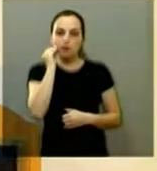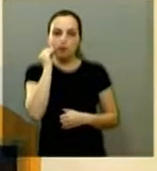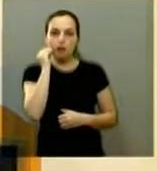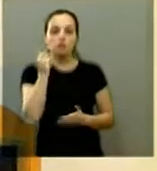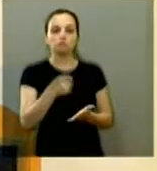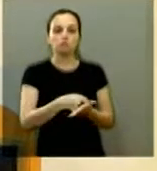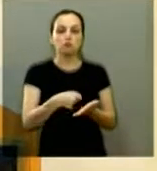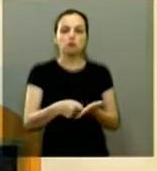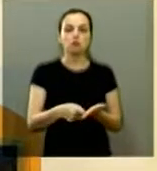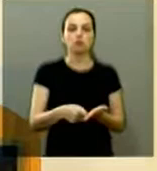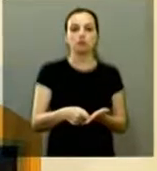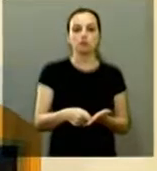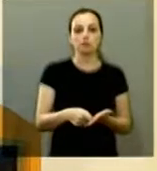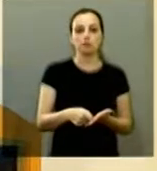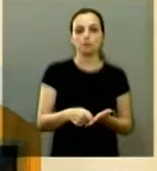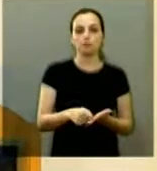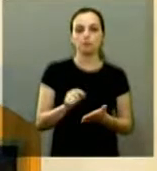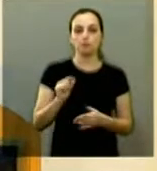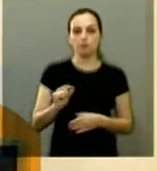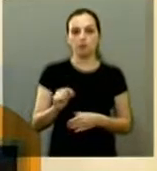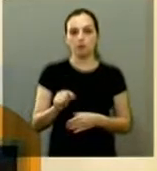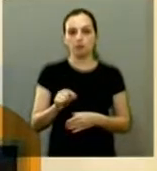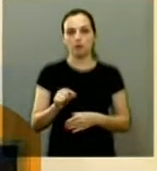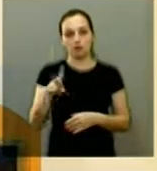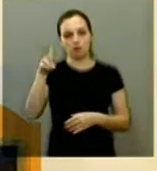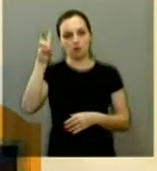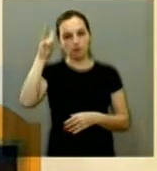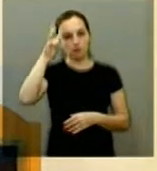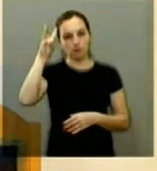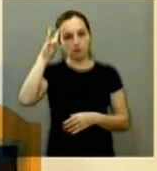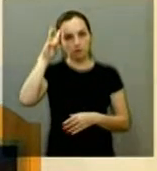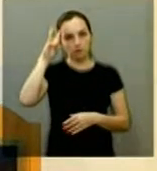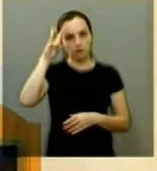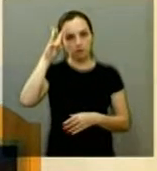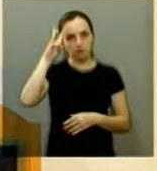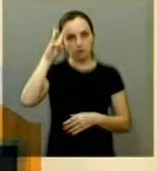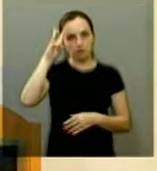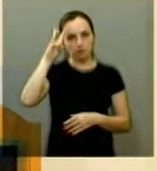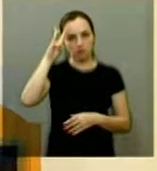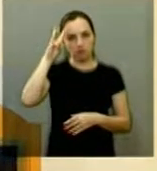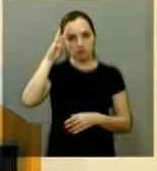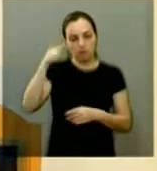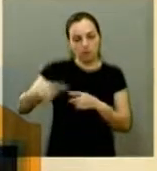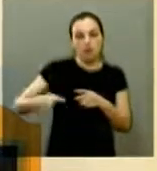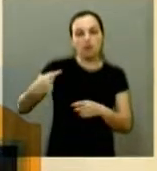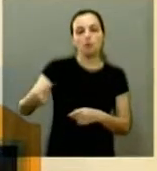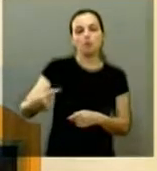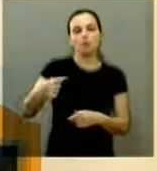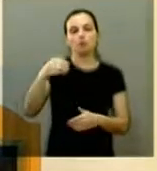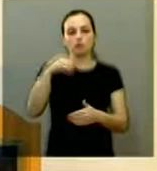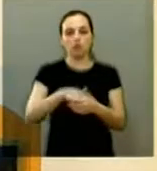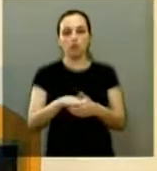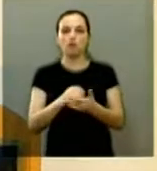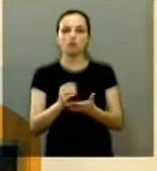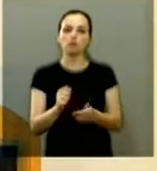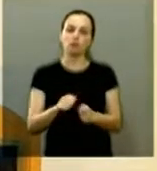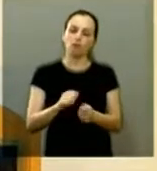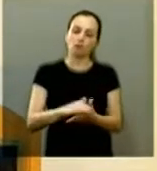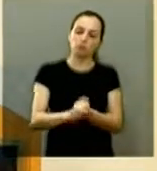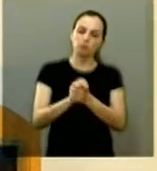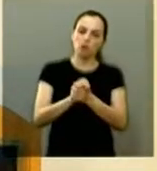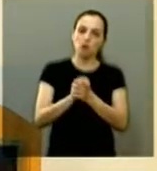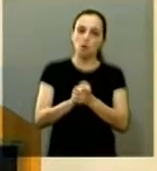aqui que na terça-feira após a eleição a gente fez os cumprimentos as saudações ao